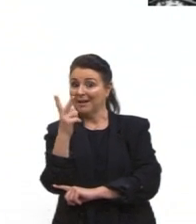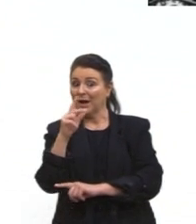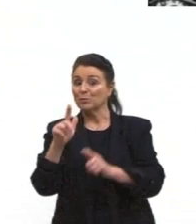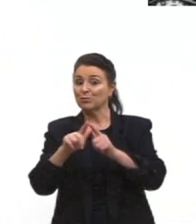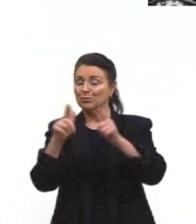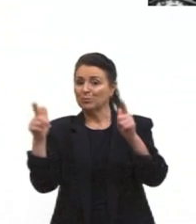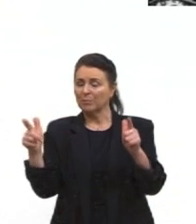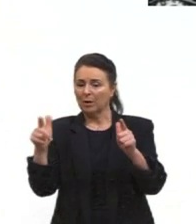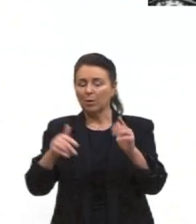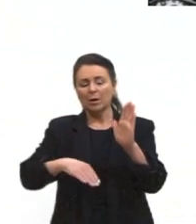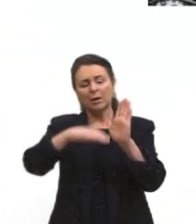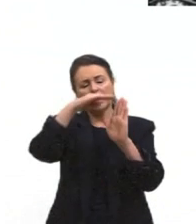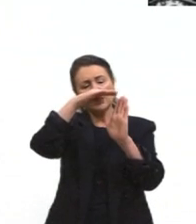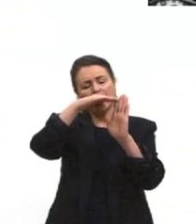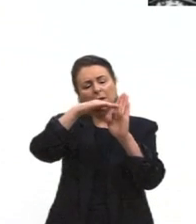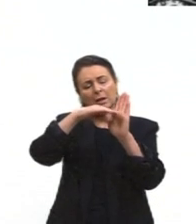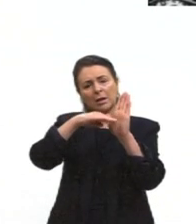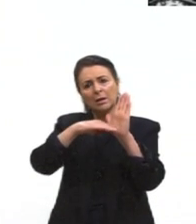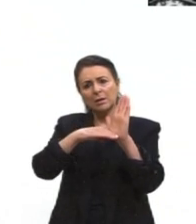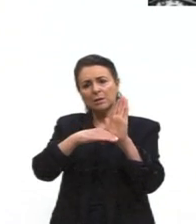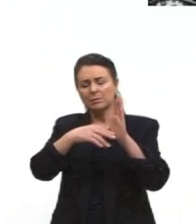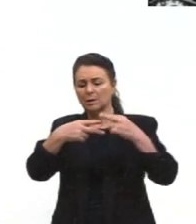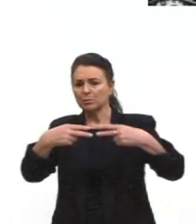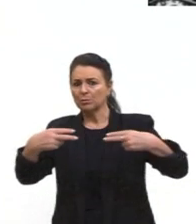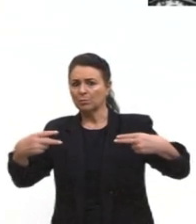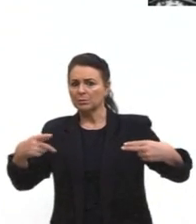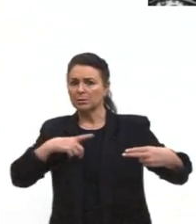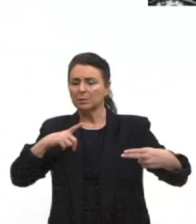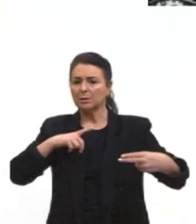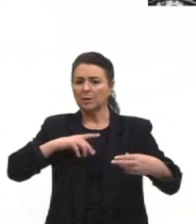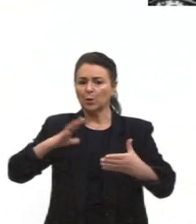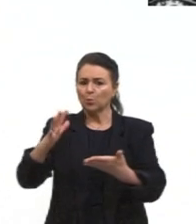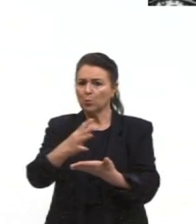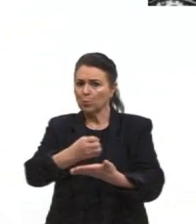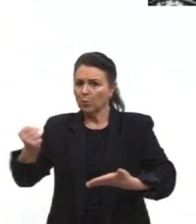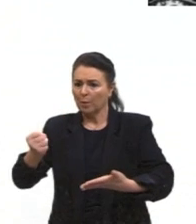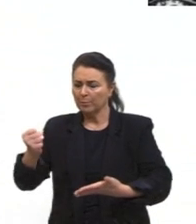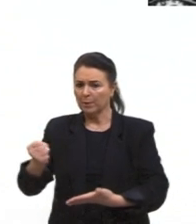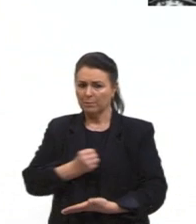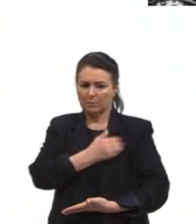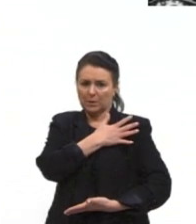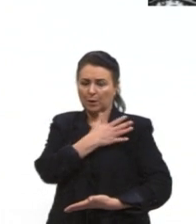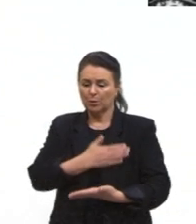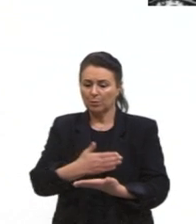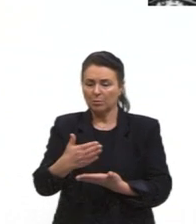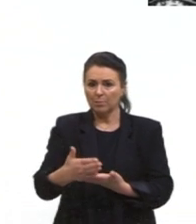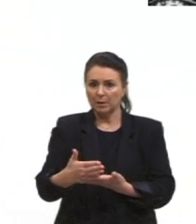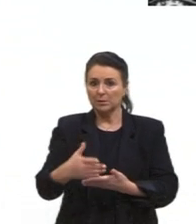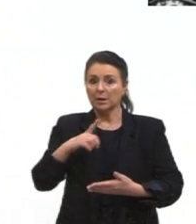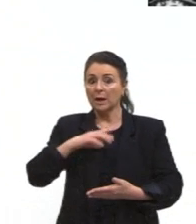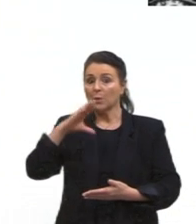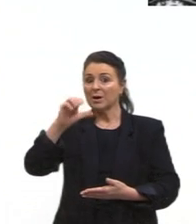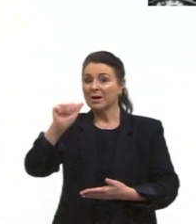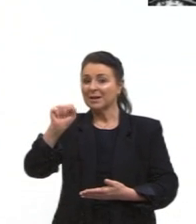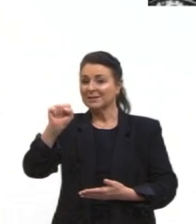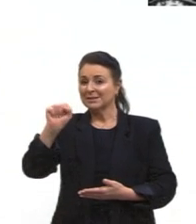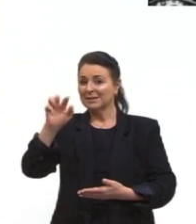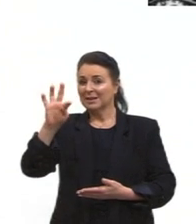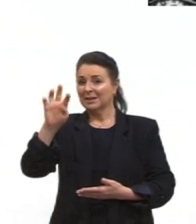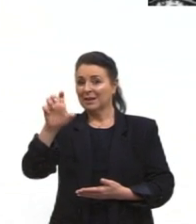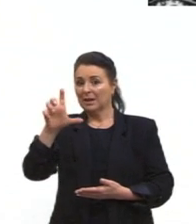sobre a lista de expurgos. Então, tem o golpe militar e entra no poder Castelo Branco, nosso primeiro